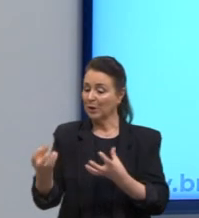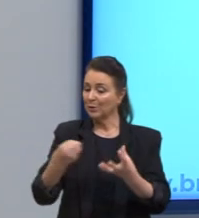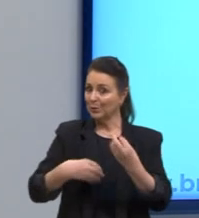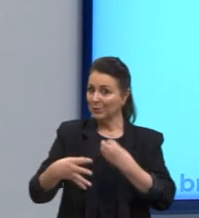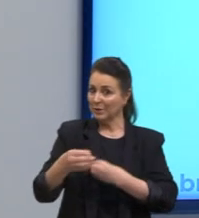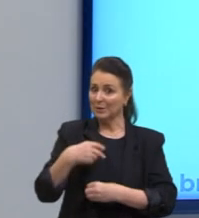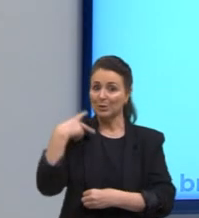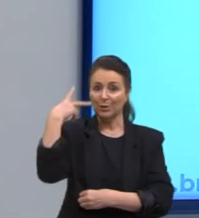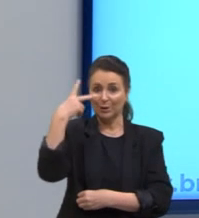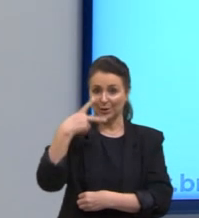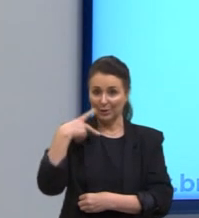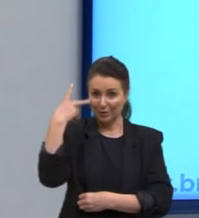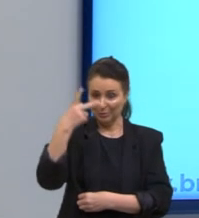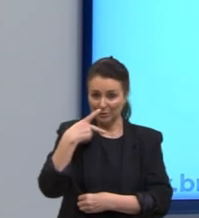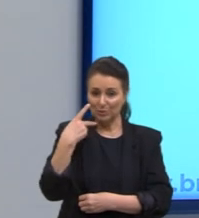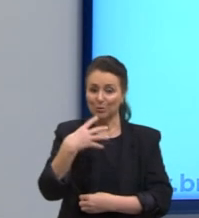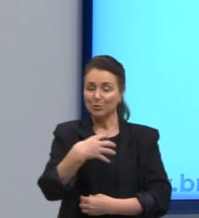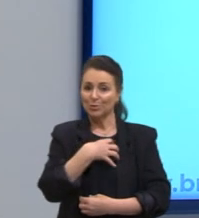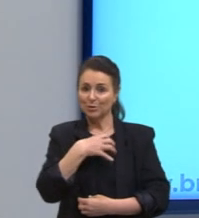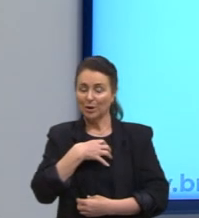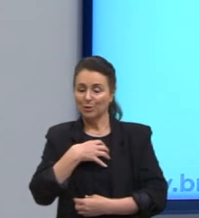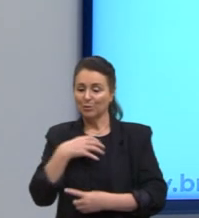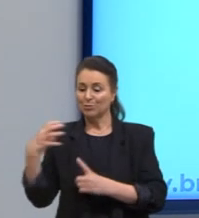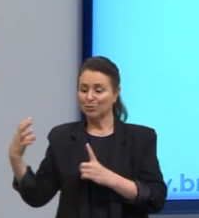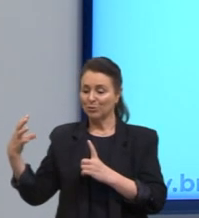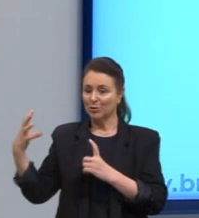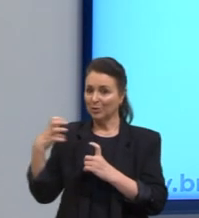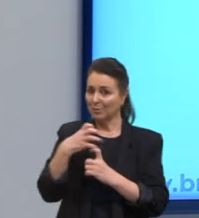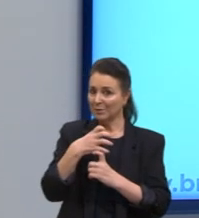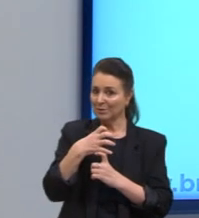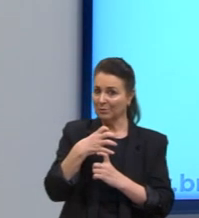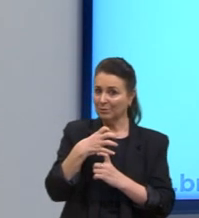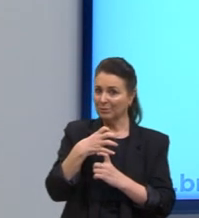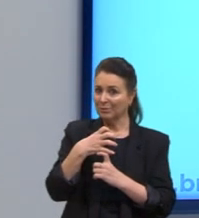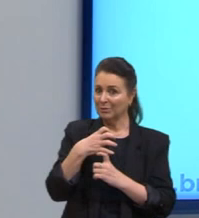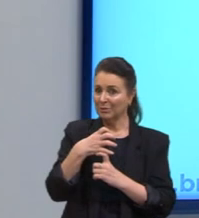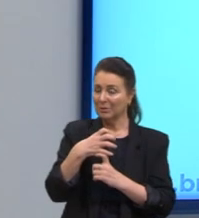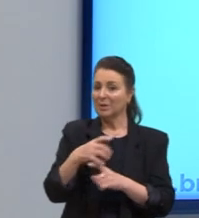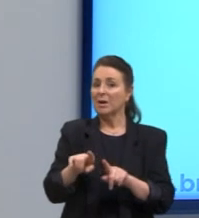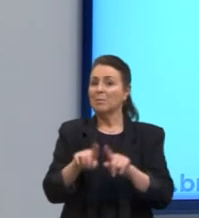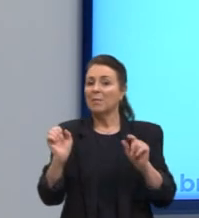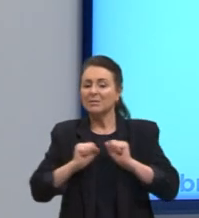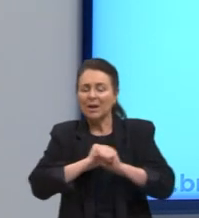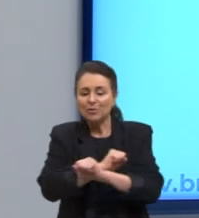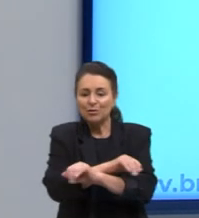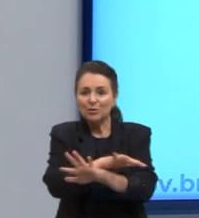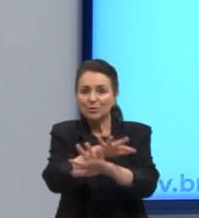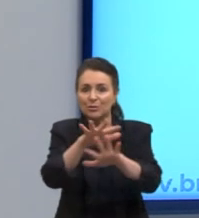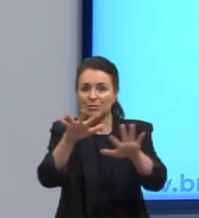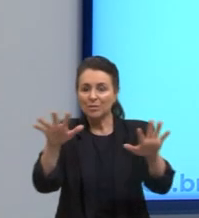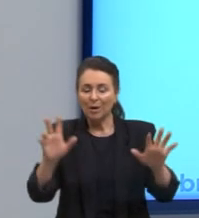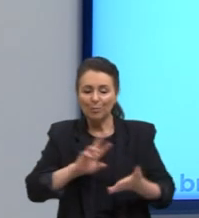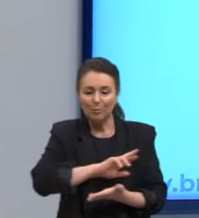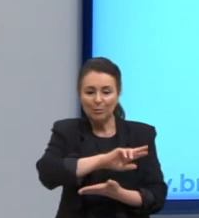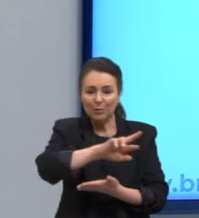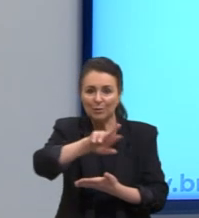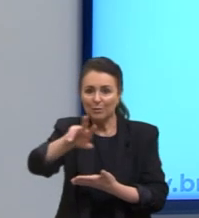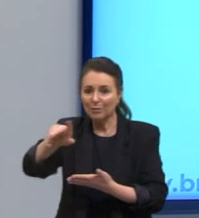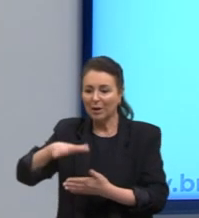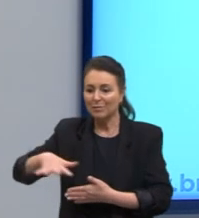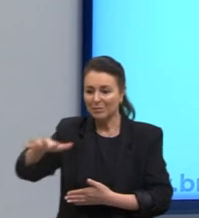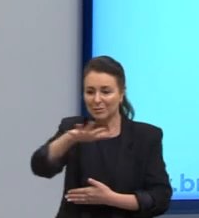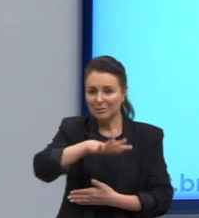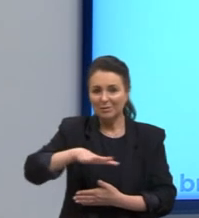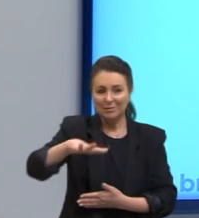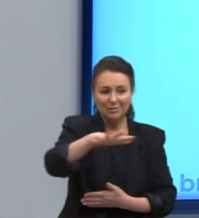político e nas suas formas de repressão, pois está disseminado pelos vários âmbitos da vida